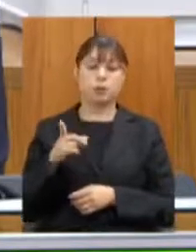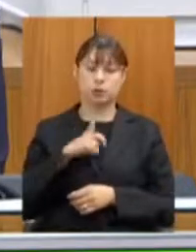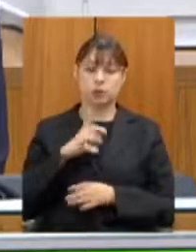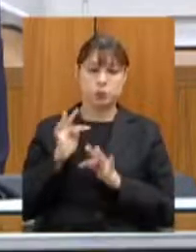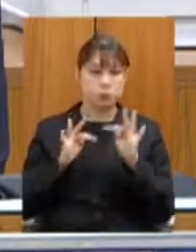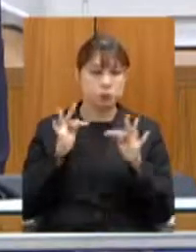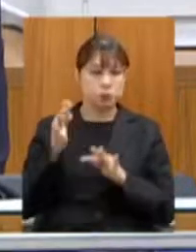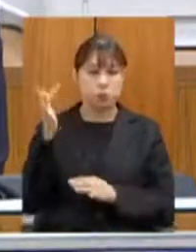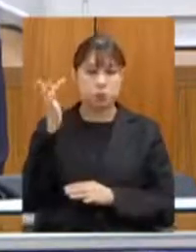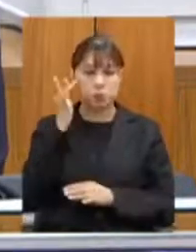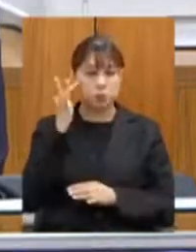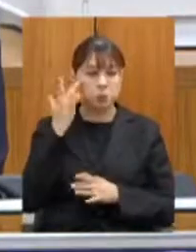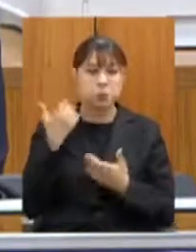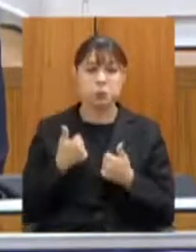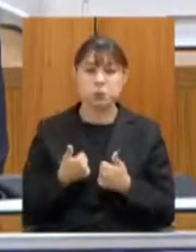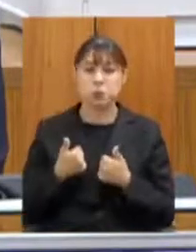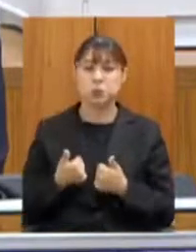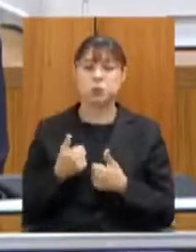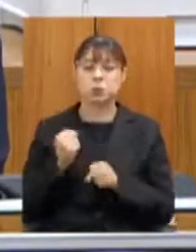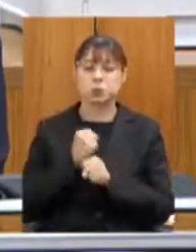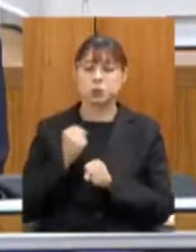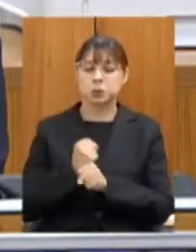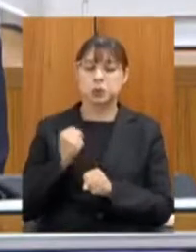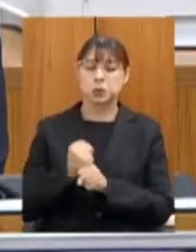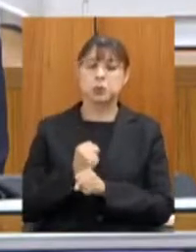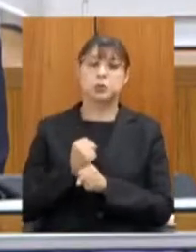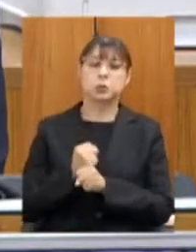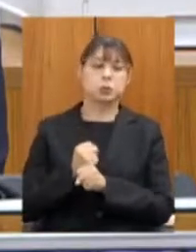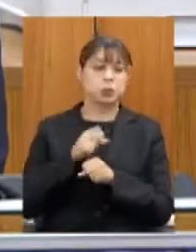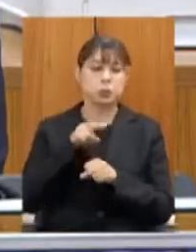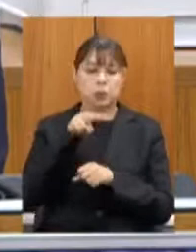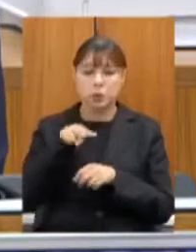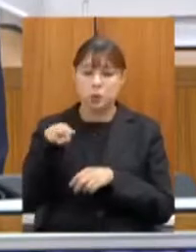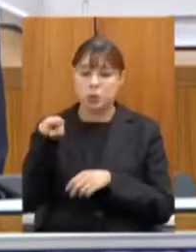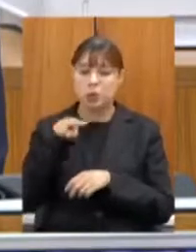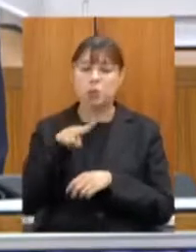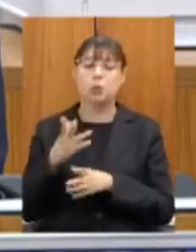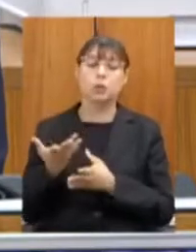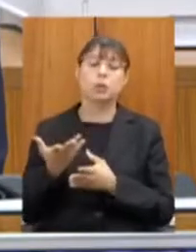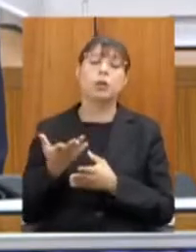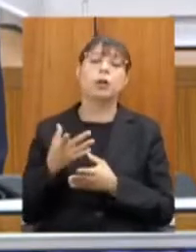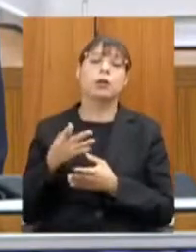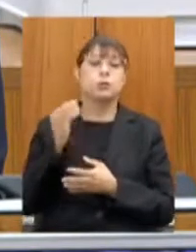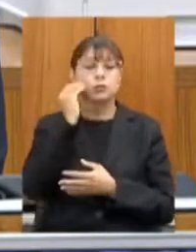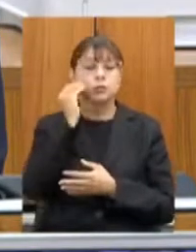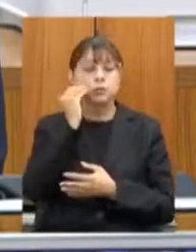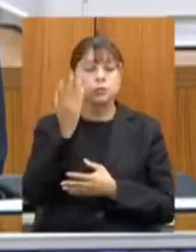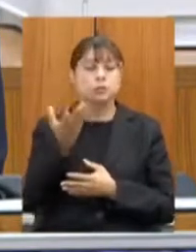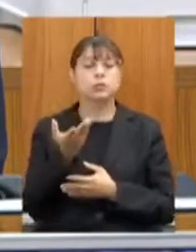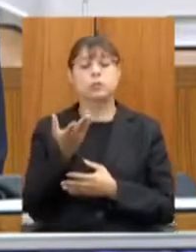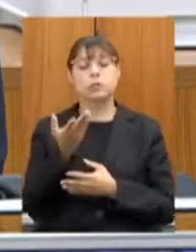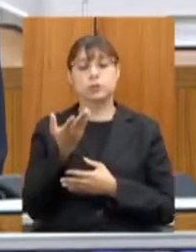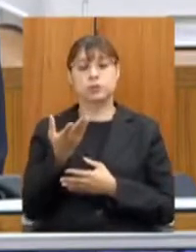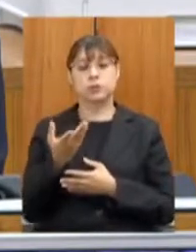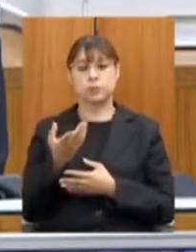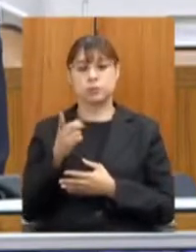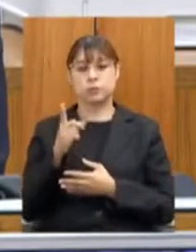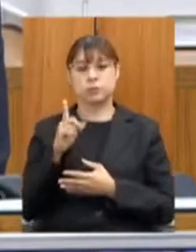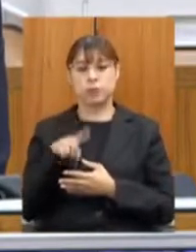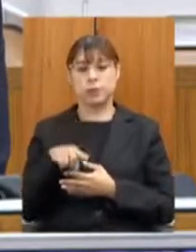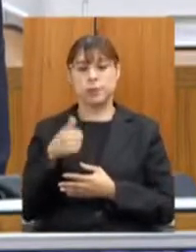tecnológico em construção e pretendemos ter esses projetos concluídos ainda no primeiro semestre